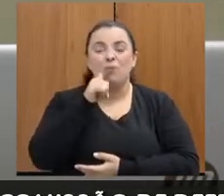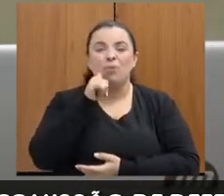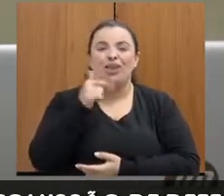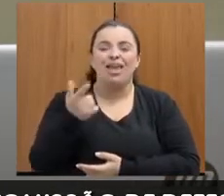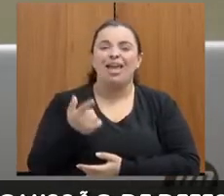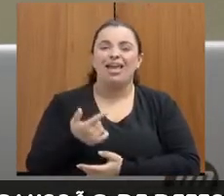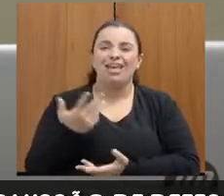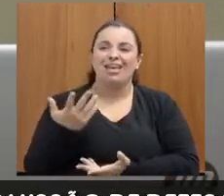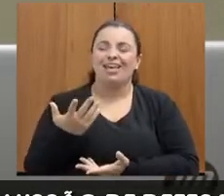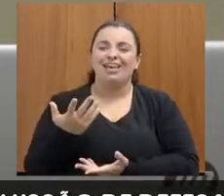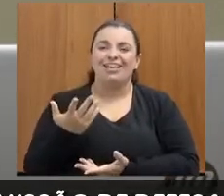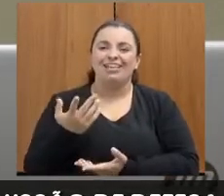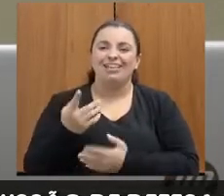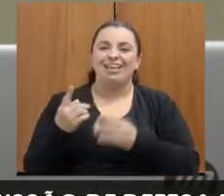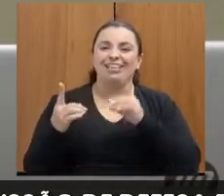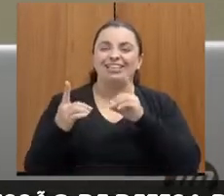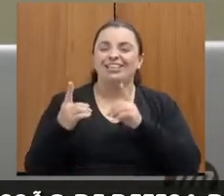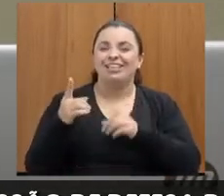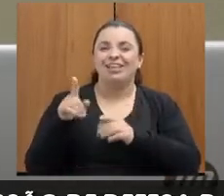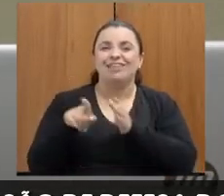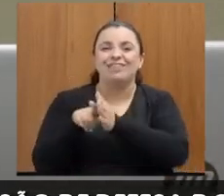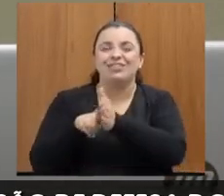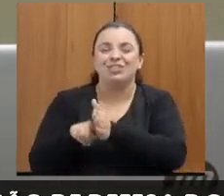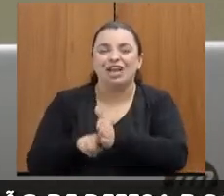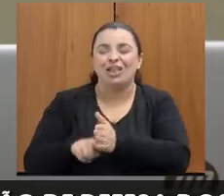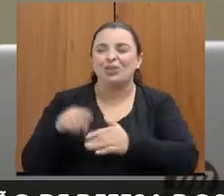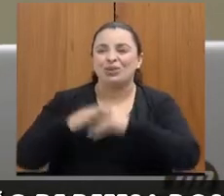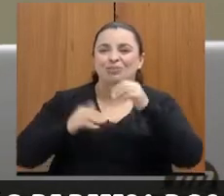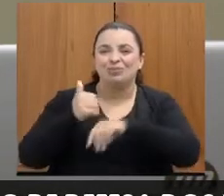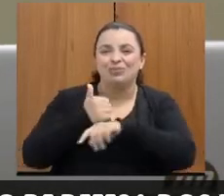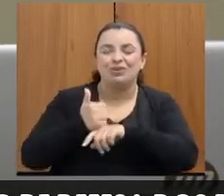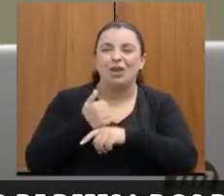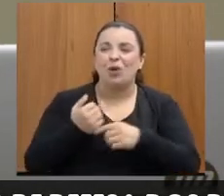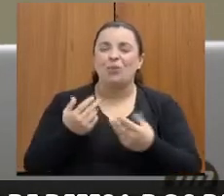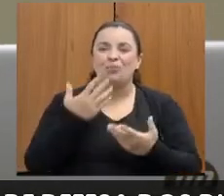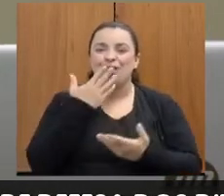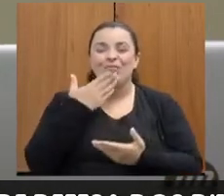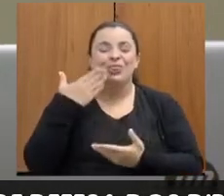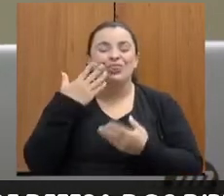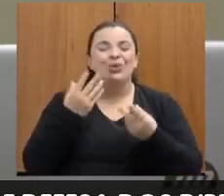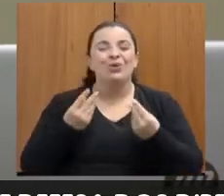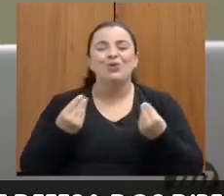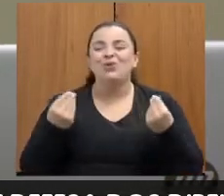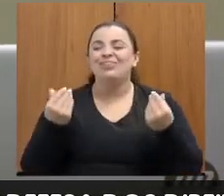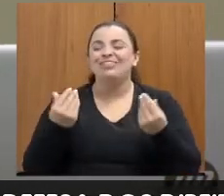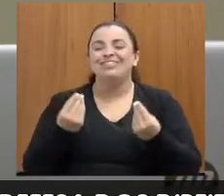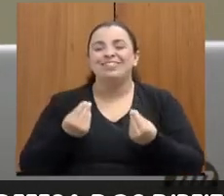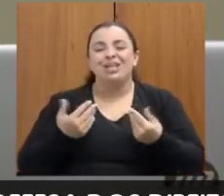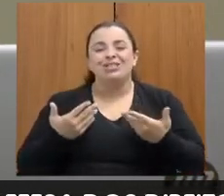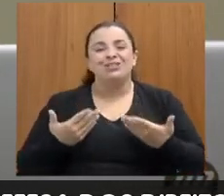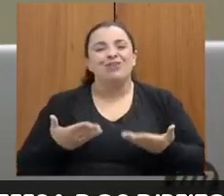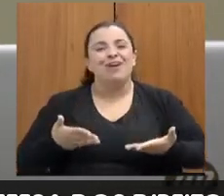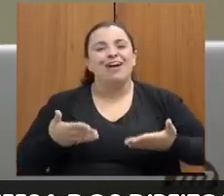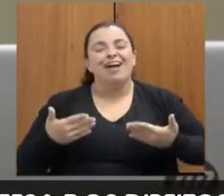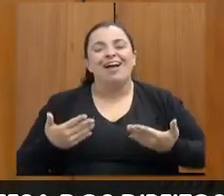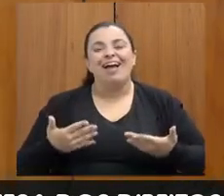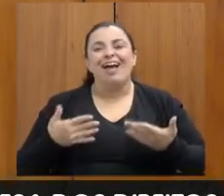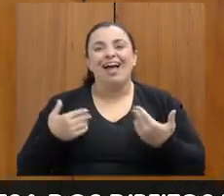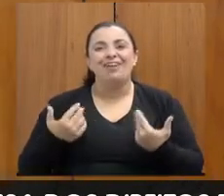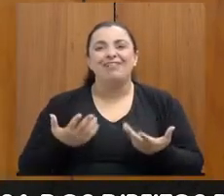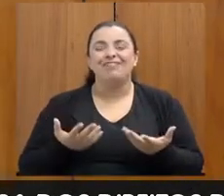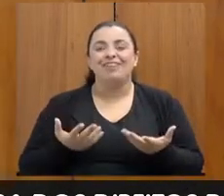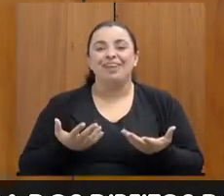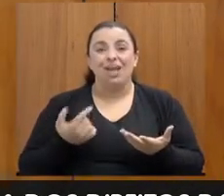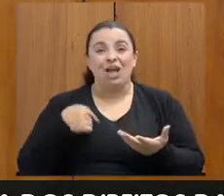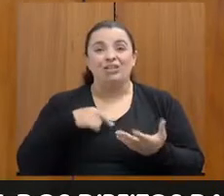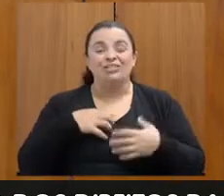doçura, com tanta simpatia, com tanta acolhida. e a gente fica bastante feliz